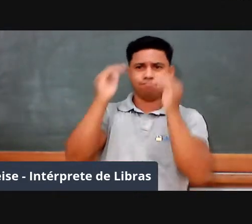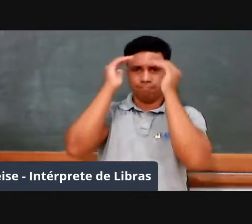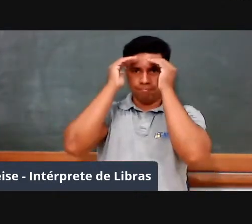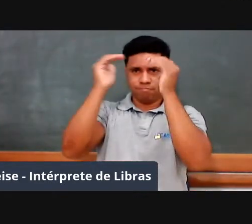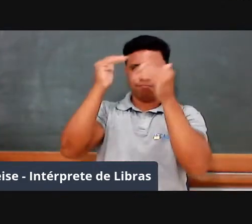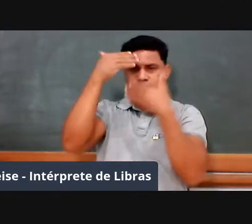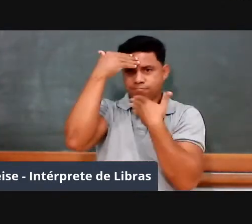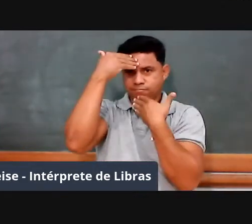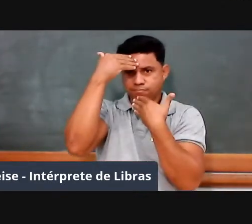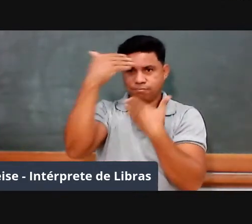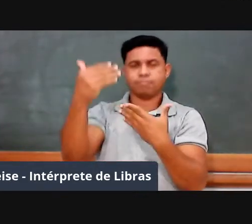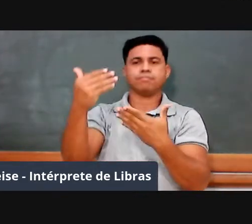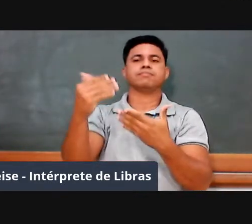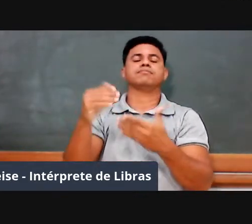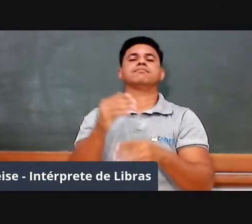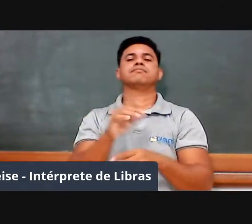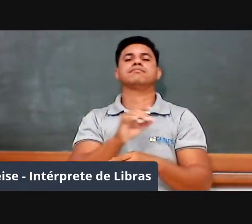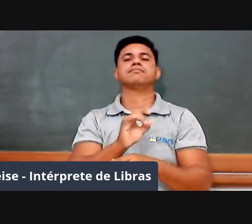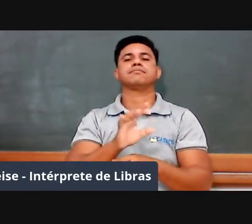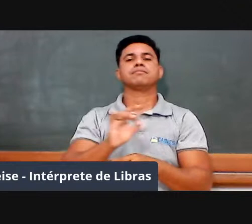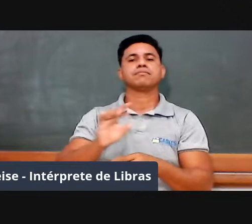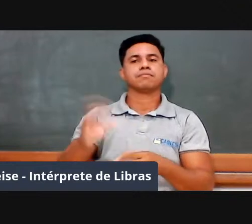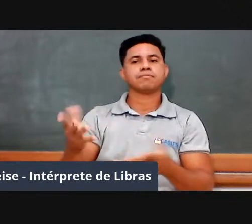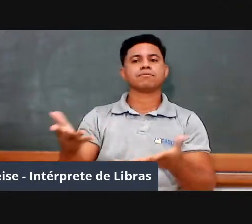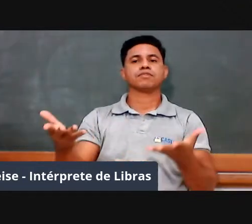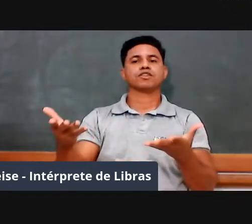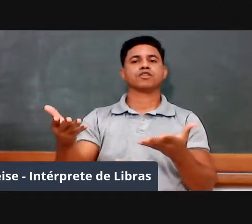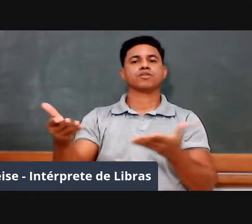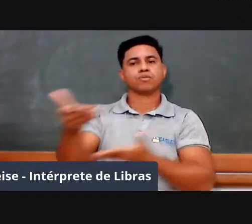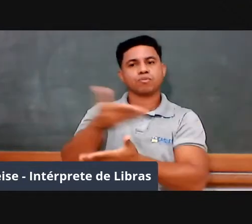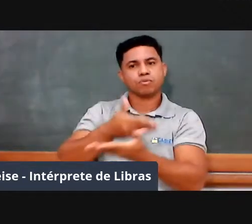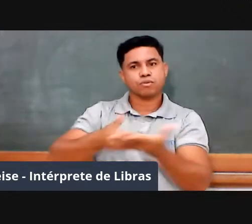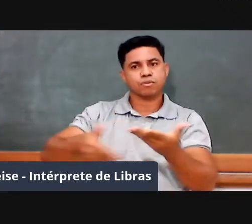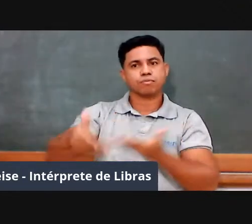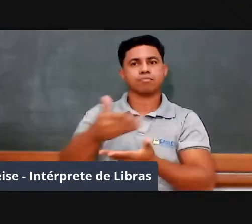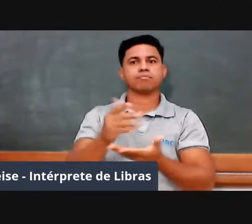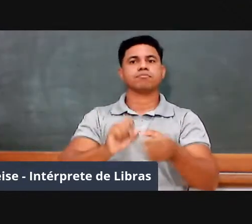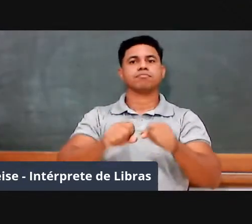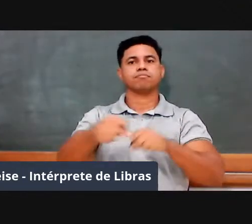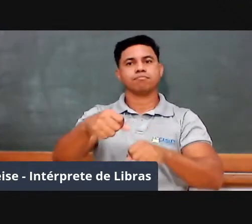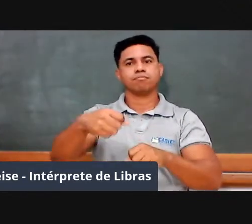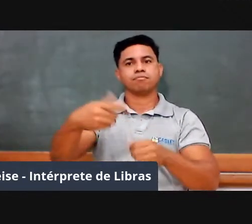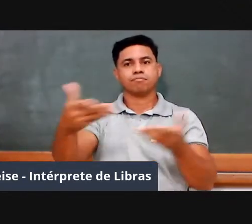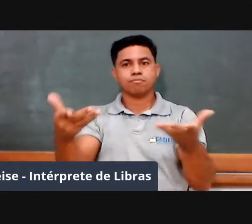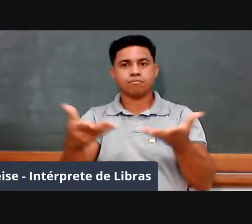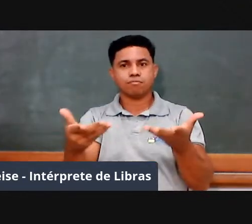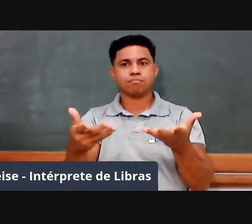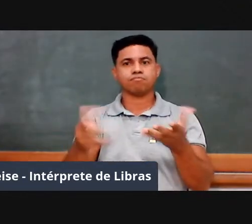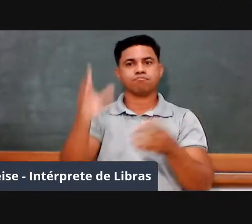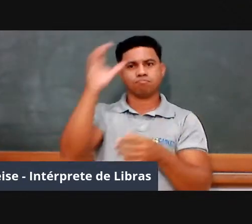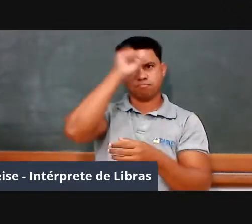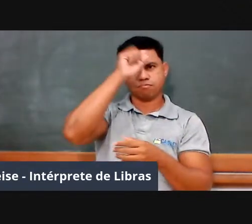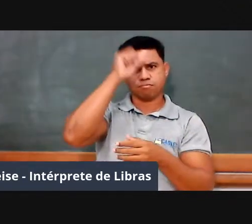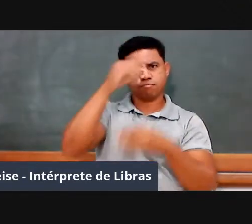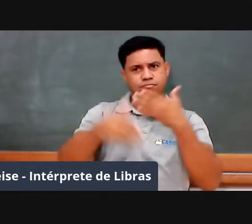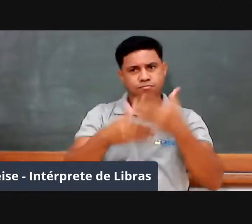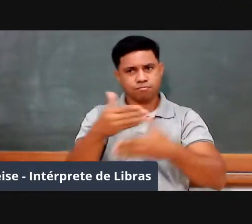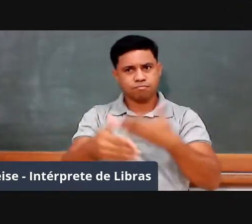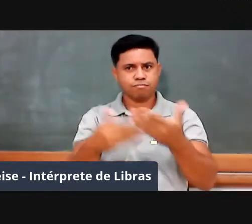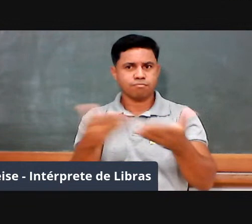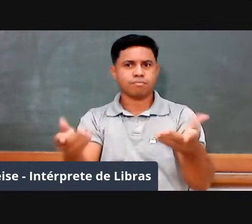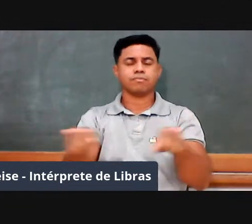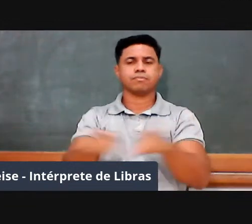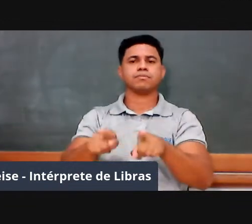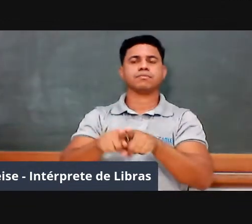que está aqui conosco para mais um encontro formativo. Bem-vindos e sei que cada um de vocês